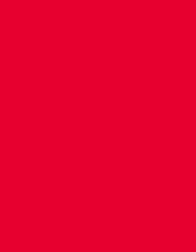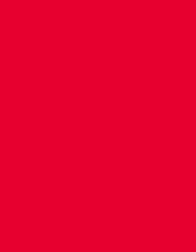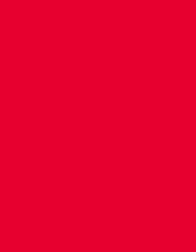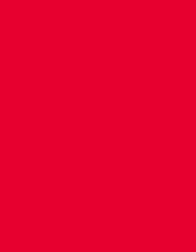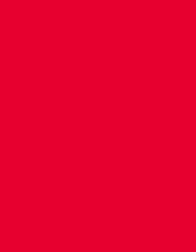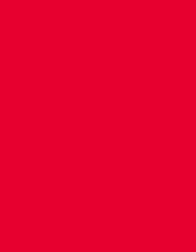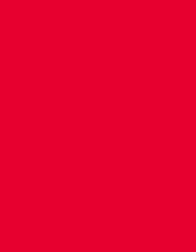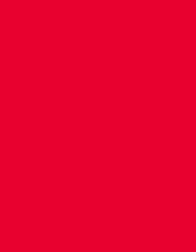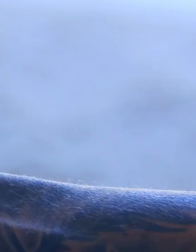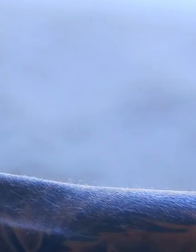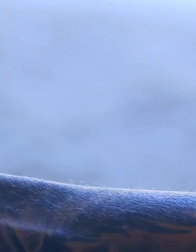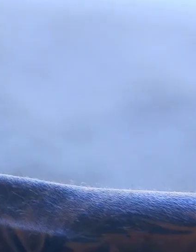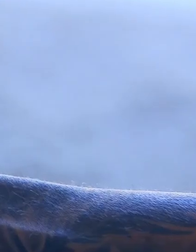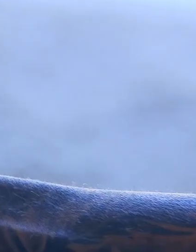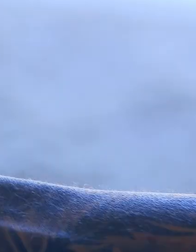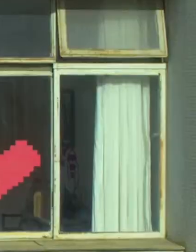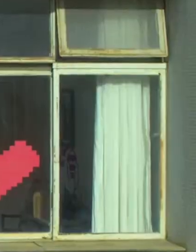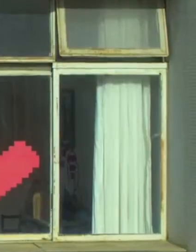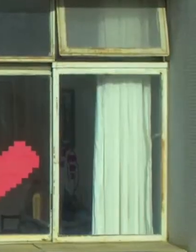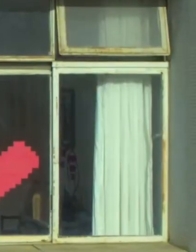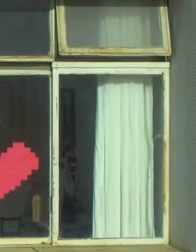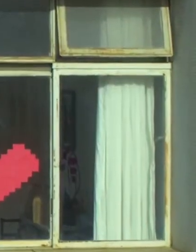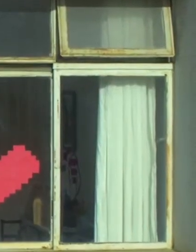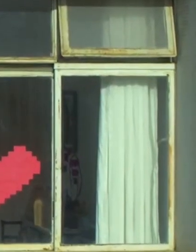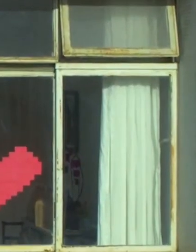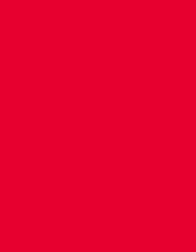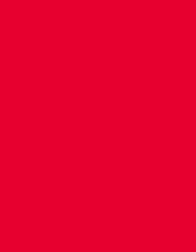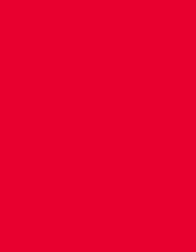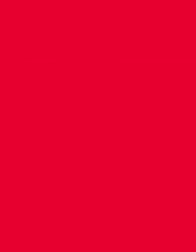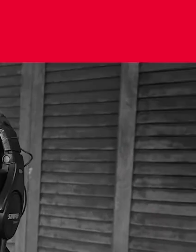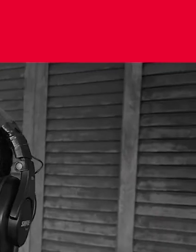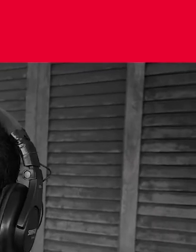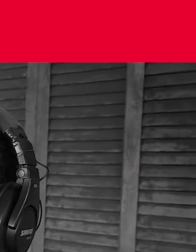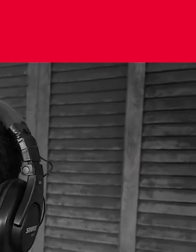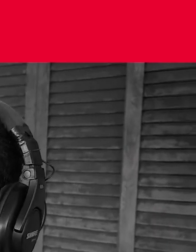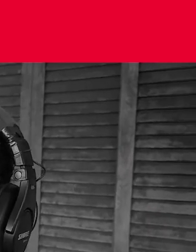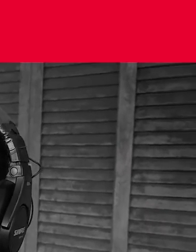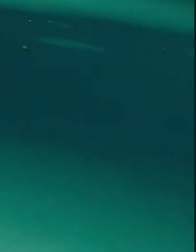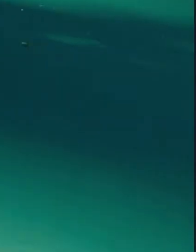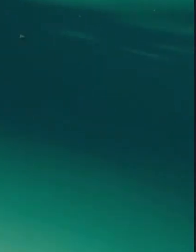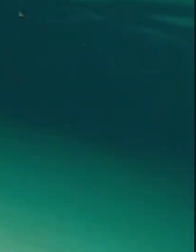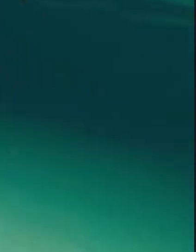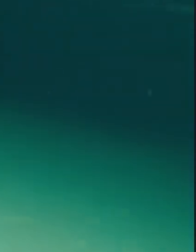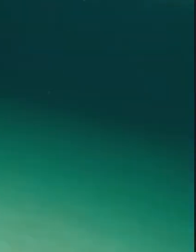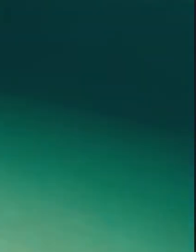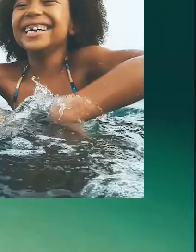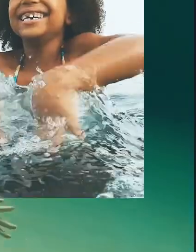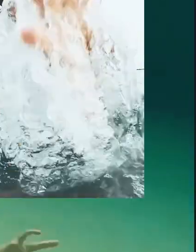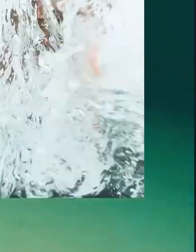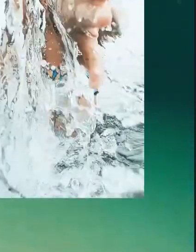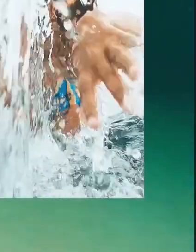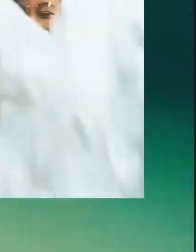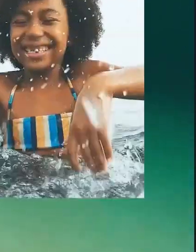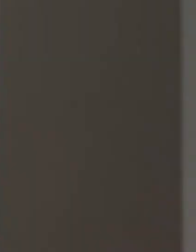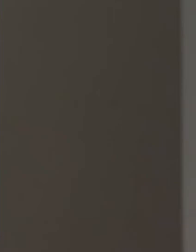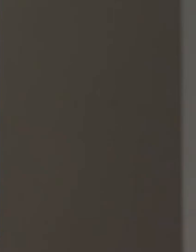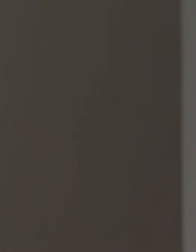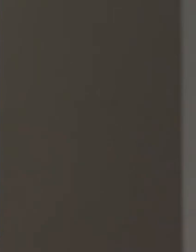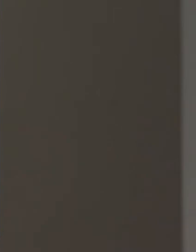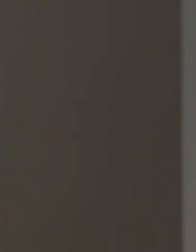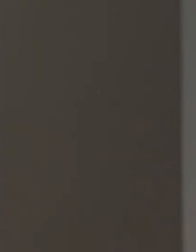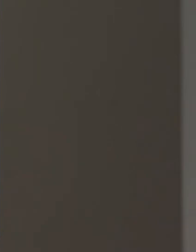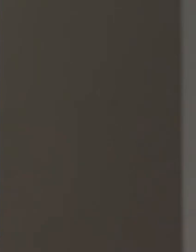melhor e será Somos nós que fazemos a vida Como dera ou puder ou quiser Vamos cuidar mais da água do planeta